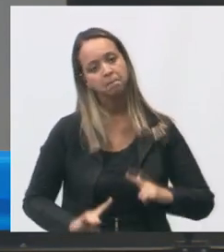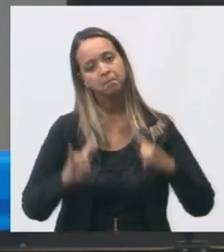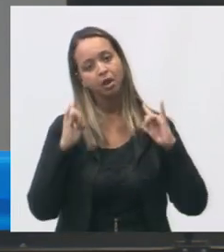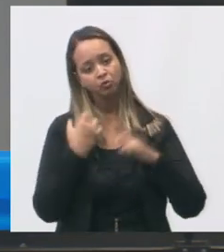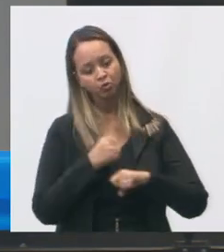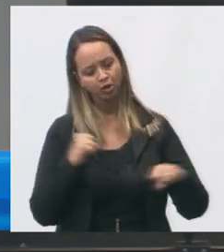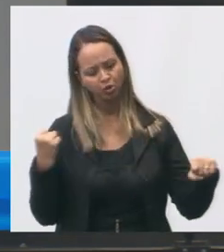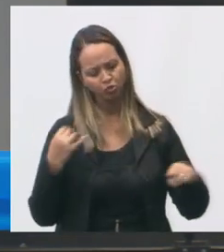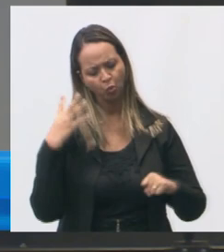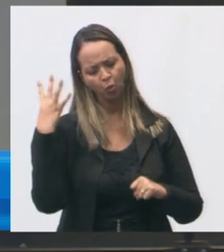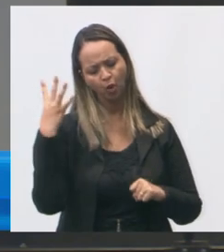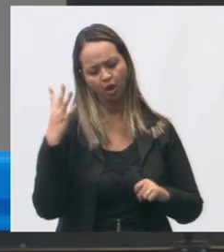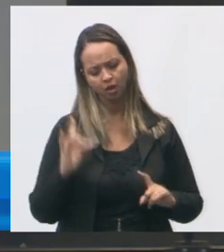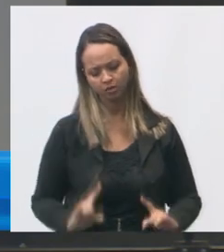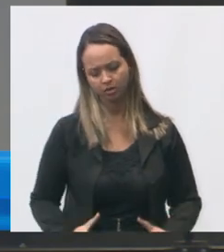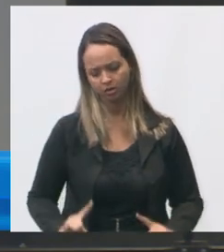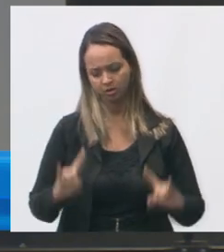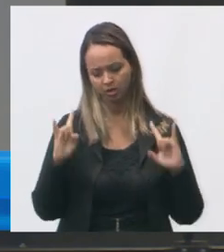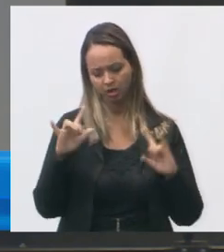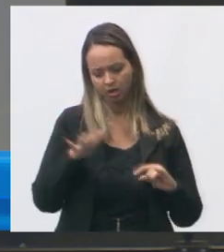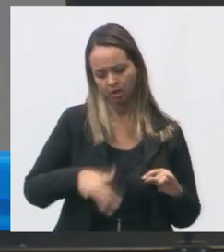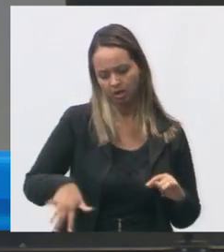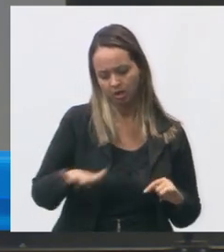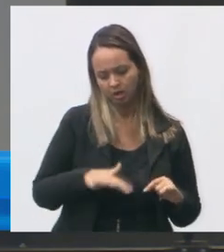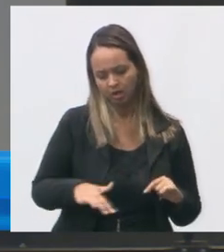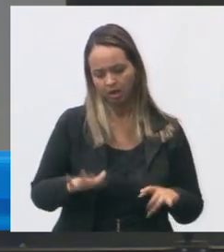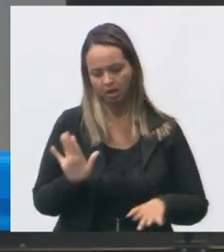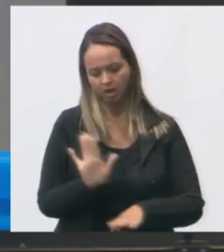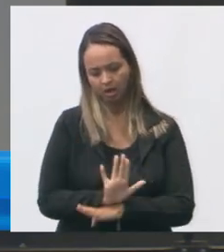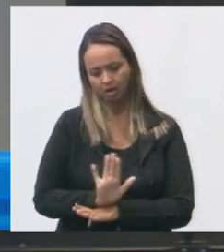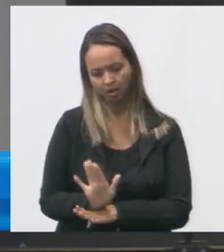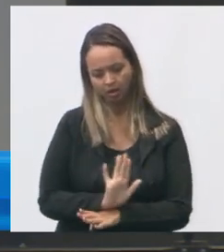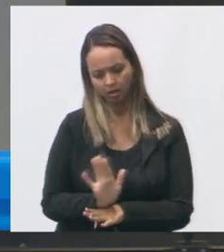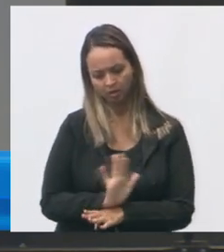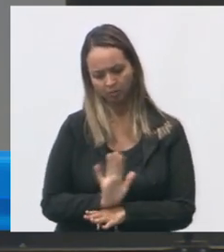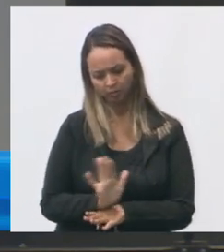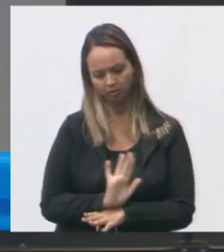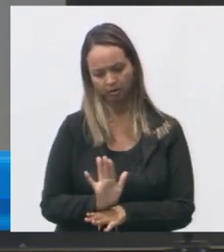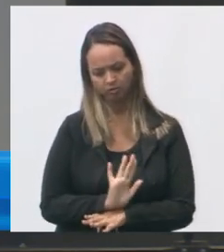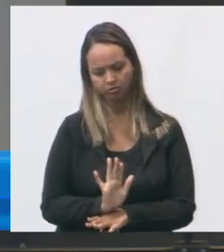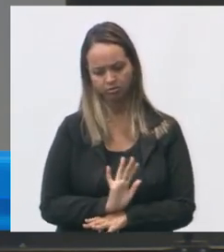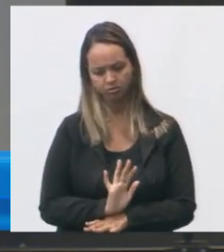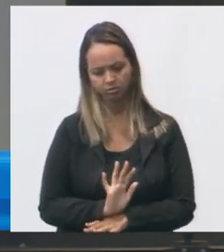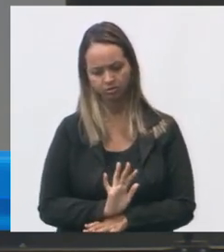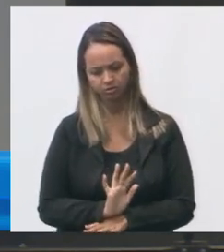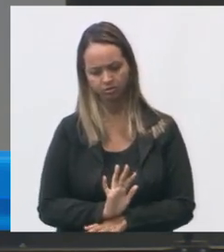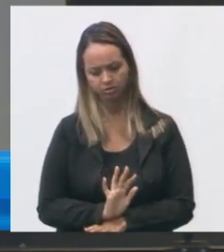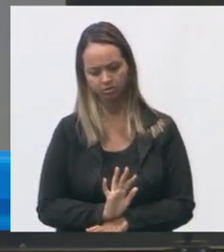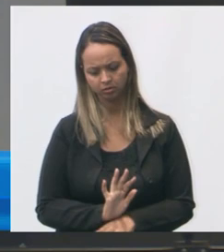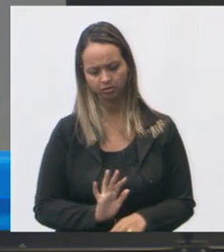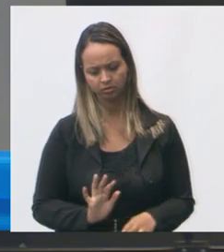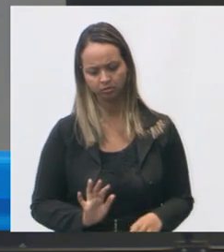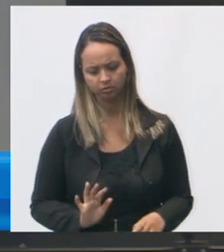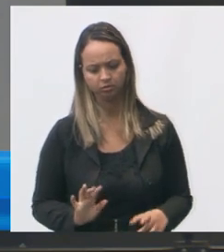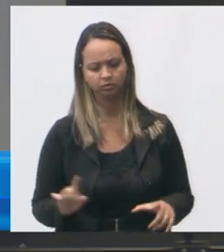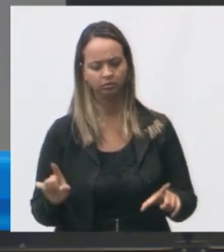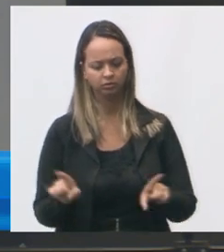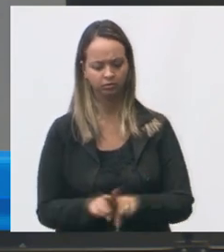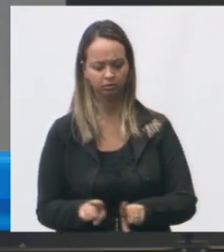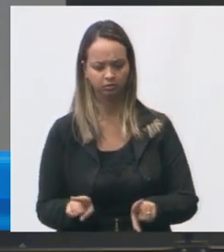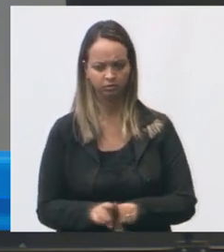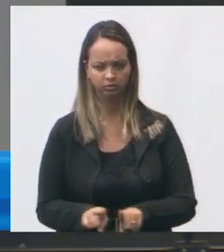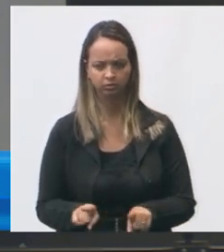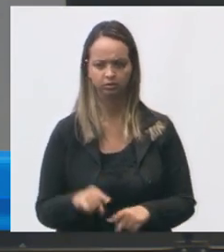andares tem sala de cinema aqui era um cinema um teatro projetado aqui é o galpão com esse telhado maravilhoso aqui da